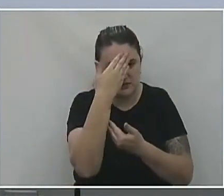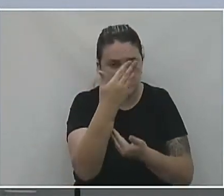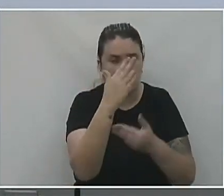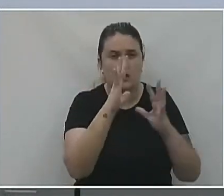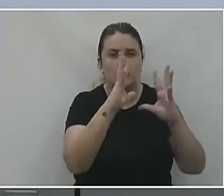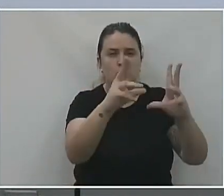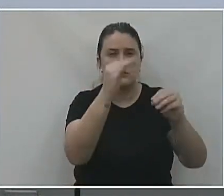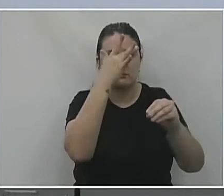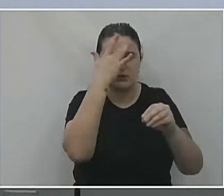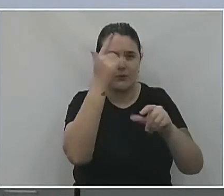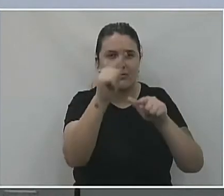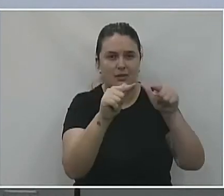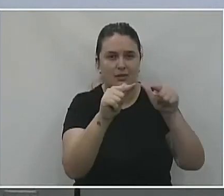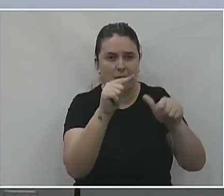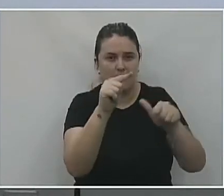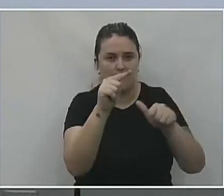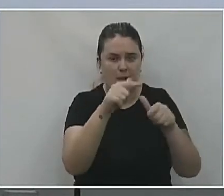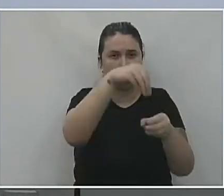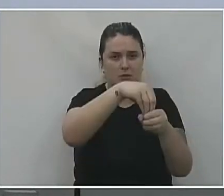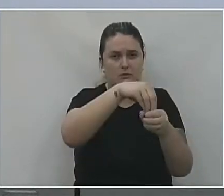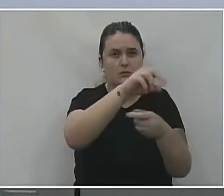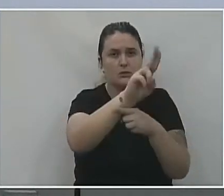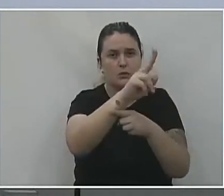muito bem esses pacientes.